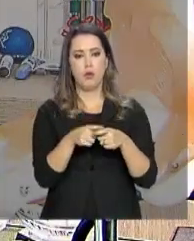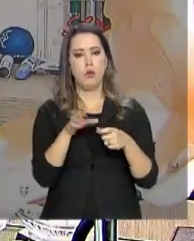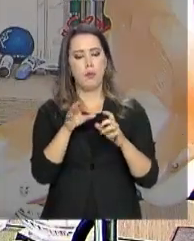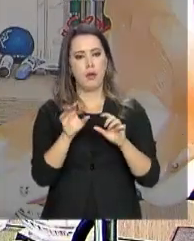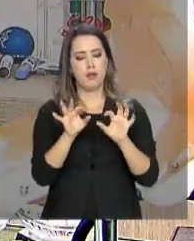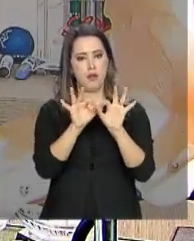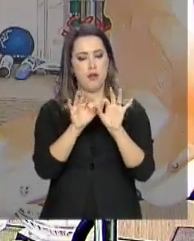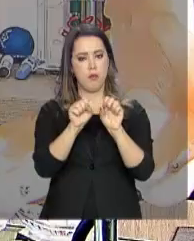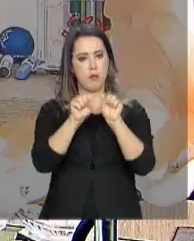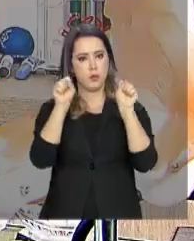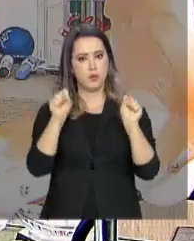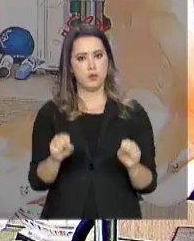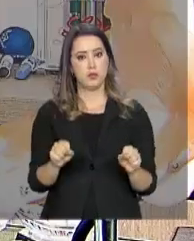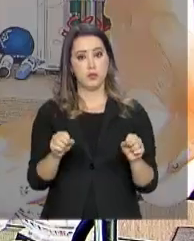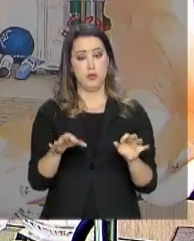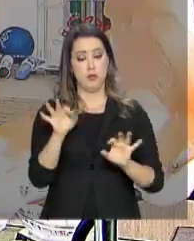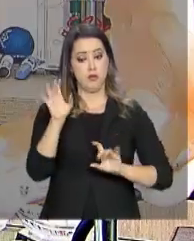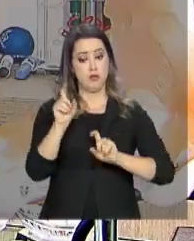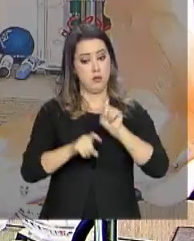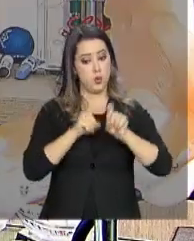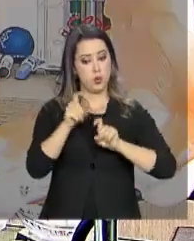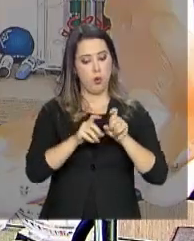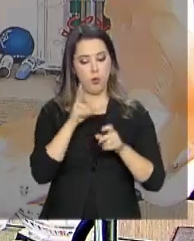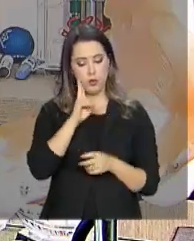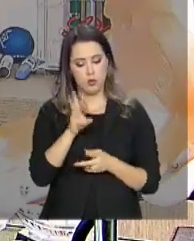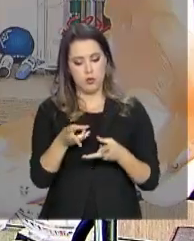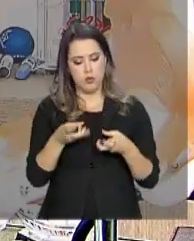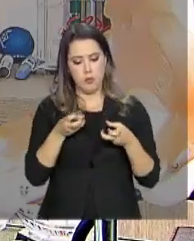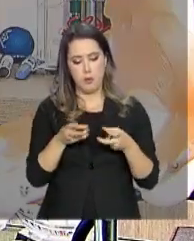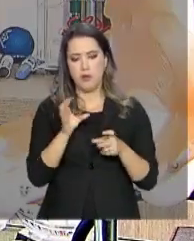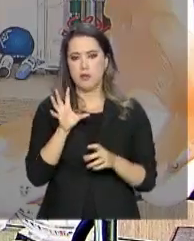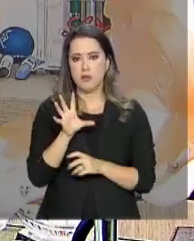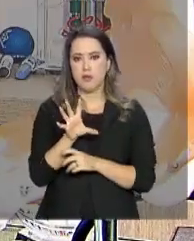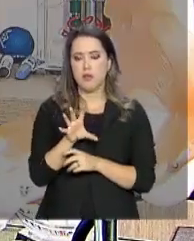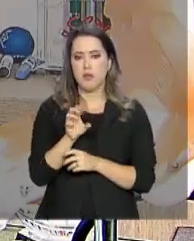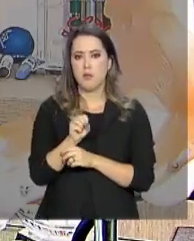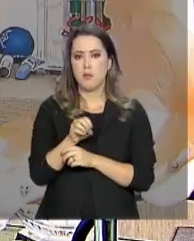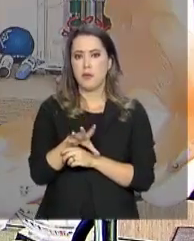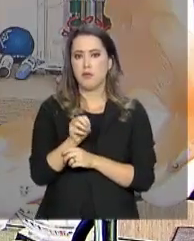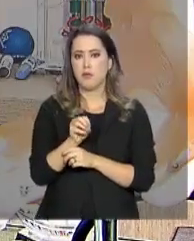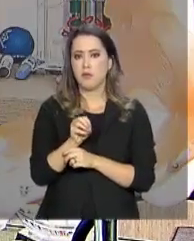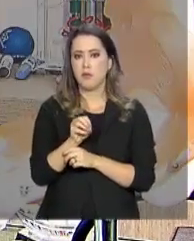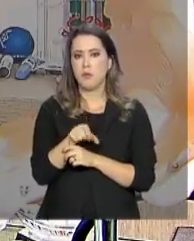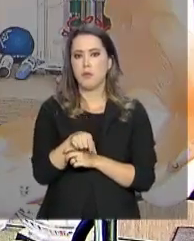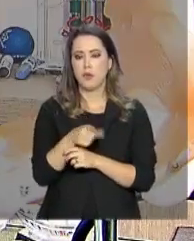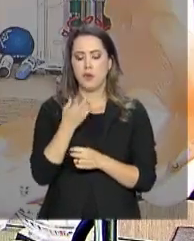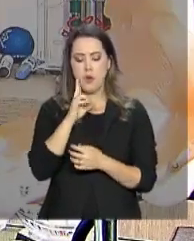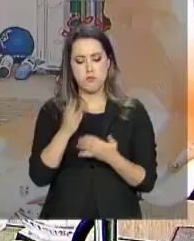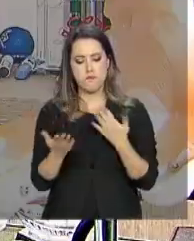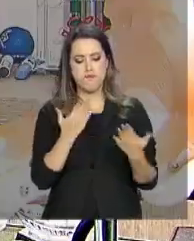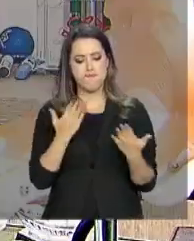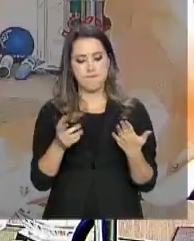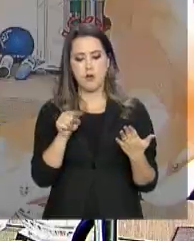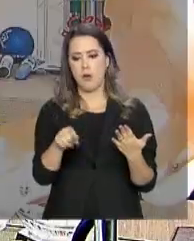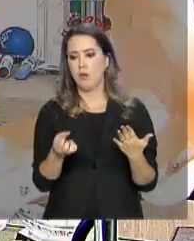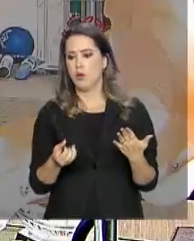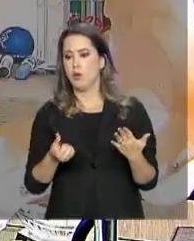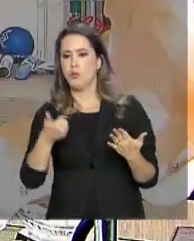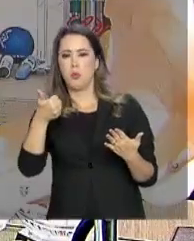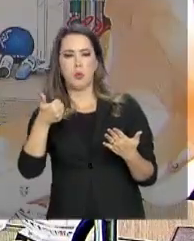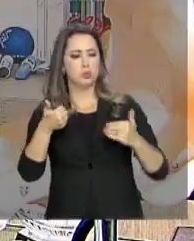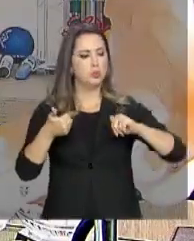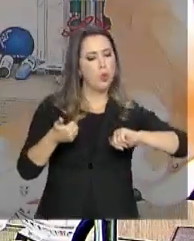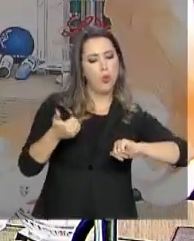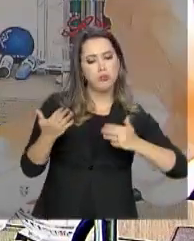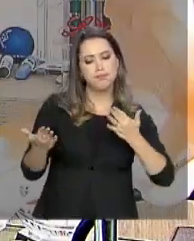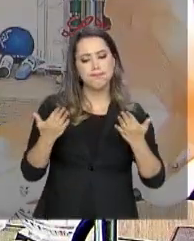sistema computadorizado, as imagens serão capturadas e, então, vai ocorrer uma análise dessas imagens. A ideia